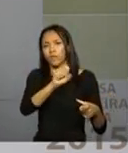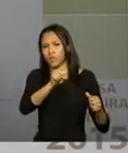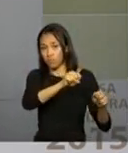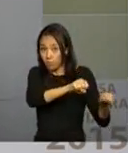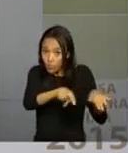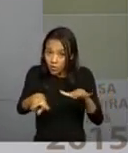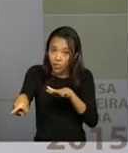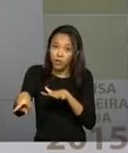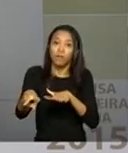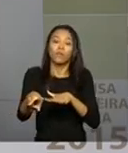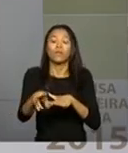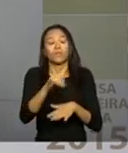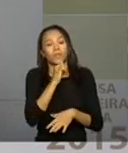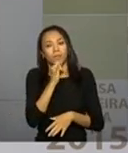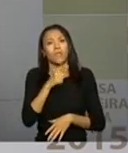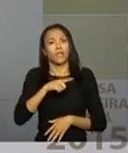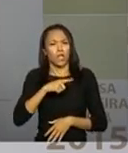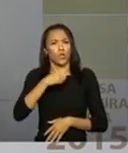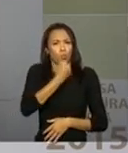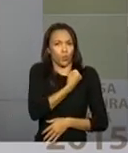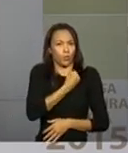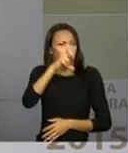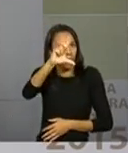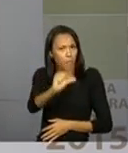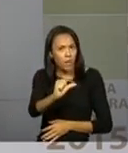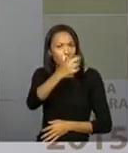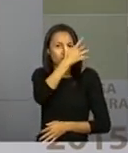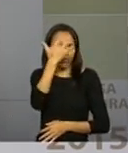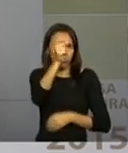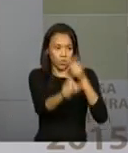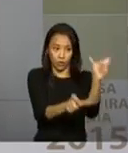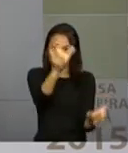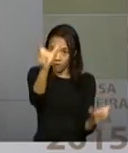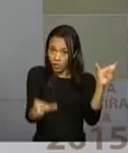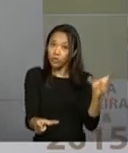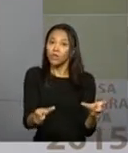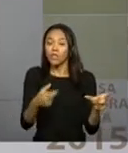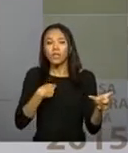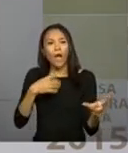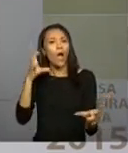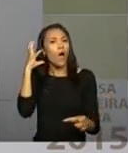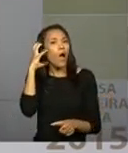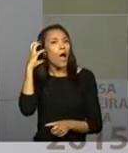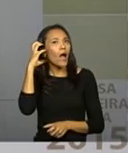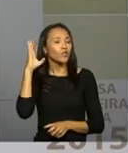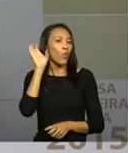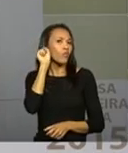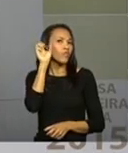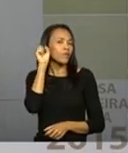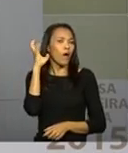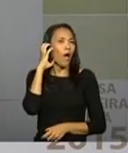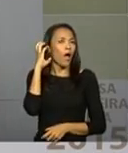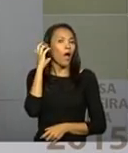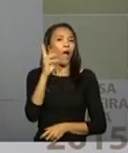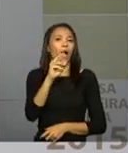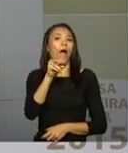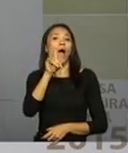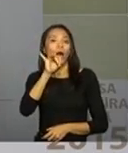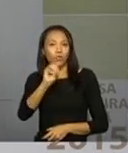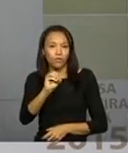tempo que você tem um número menor de pessoas que estão ouvindo o rádio como